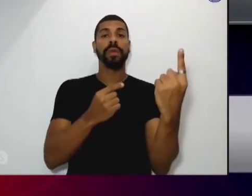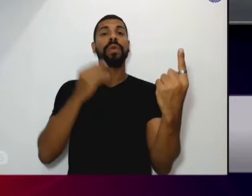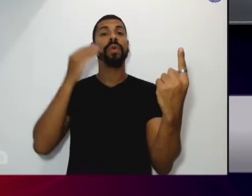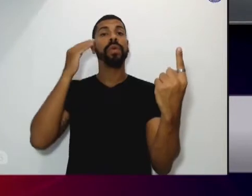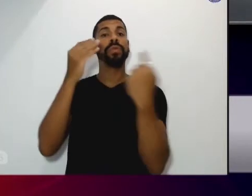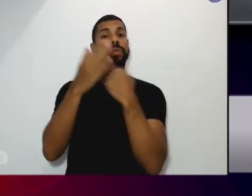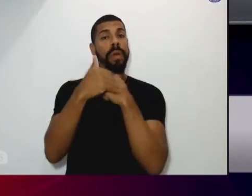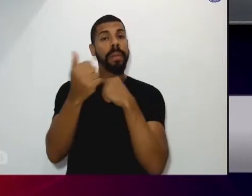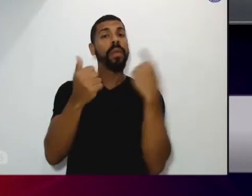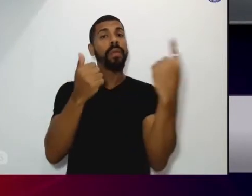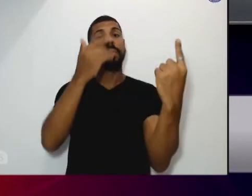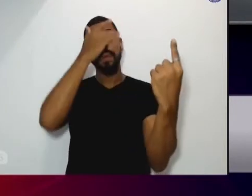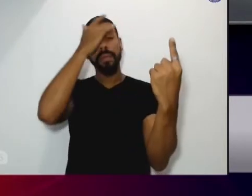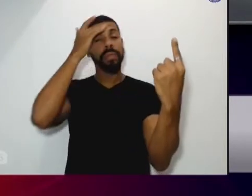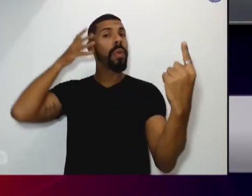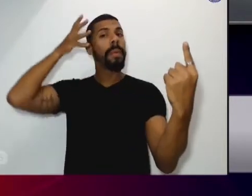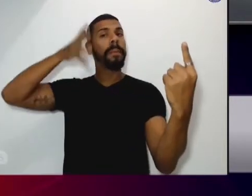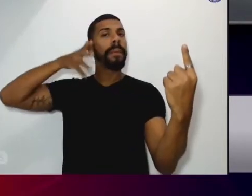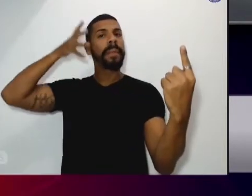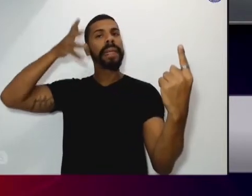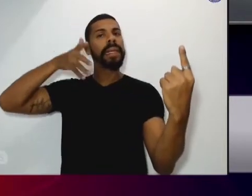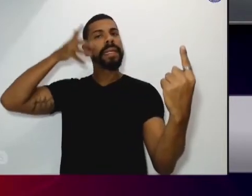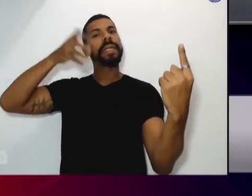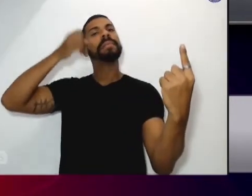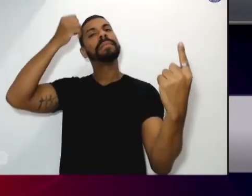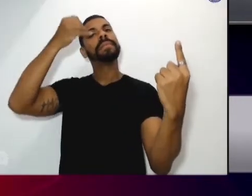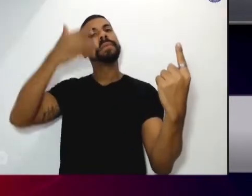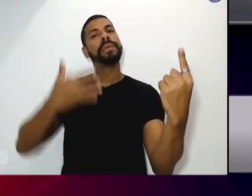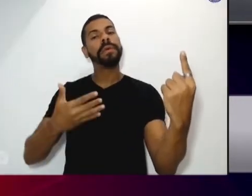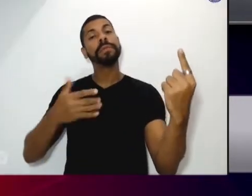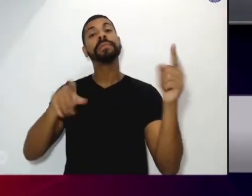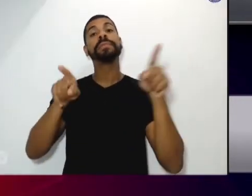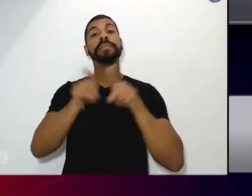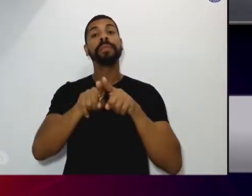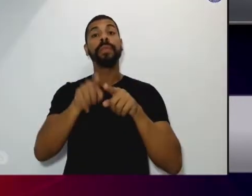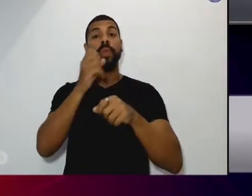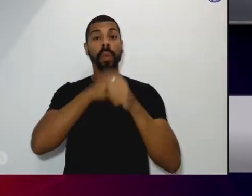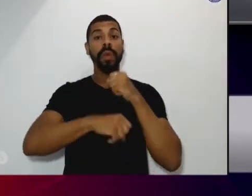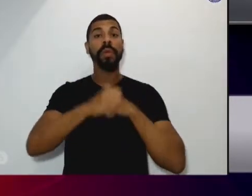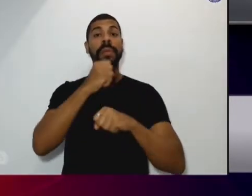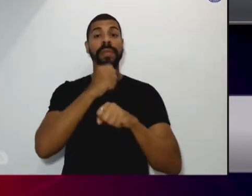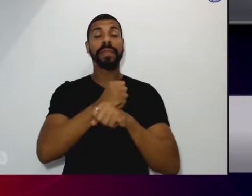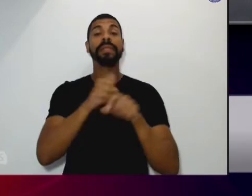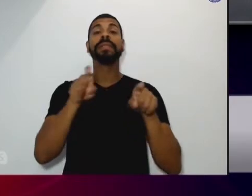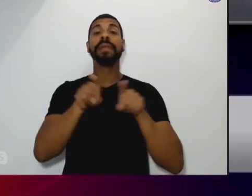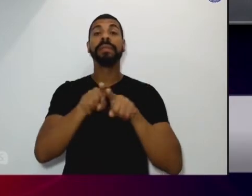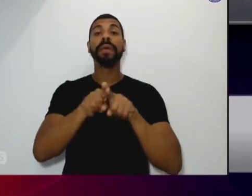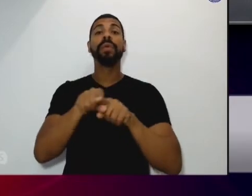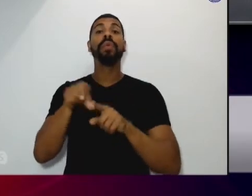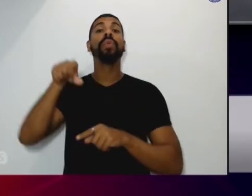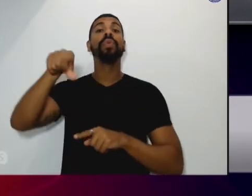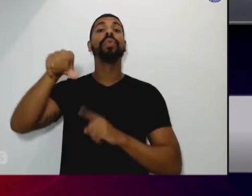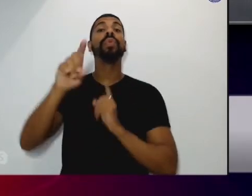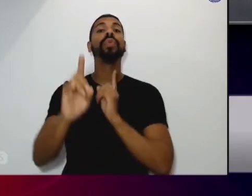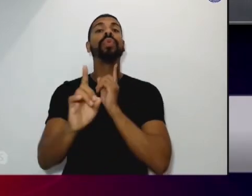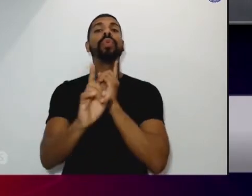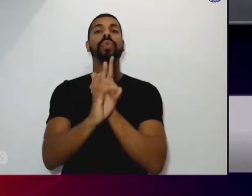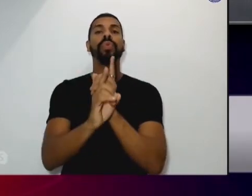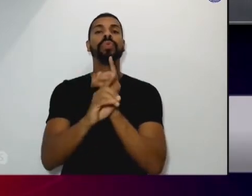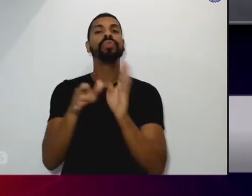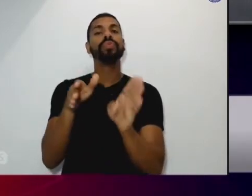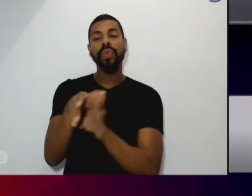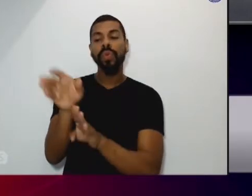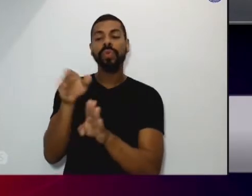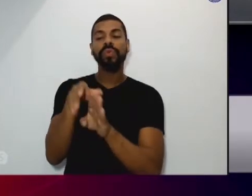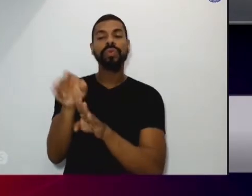da FEBRACT da federação nós trouxemos ano passado também o nono encontro estadual dos conselhos municipais de